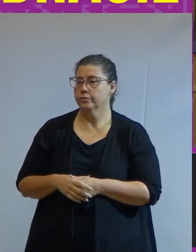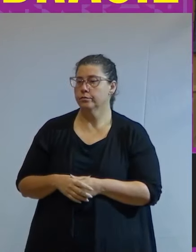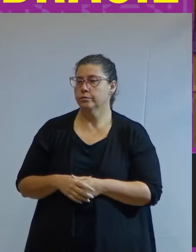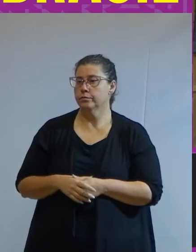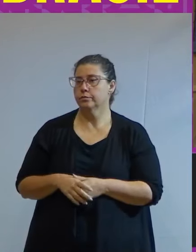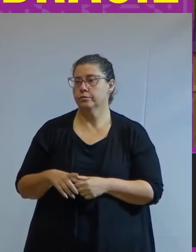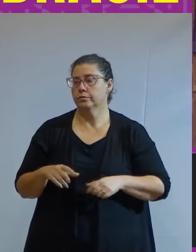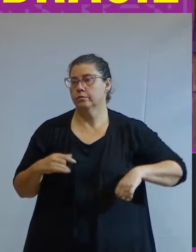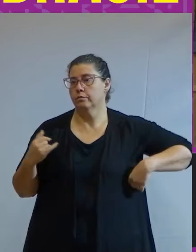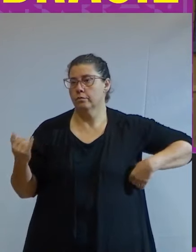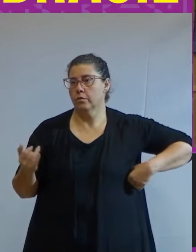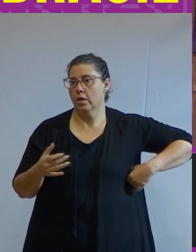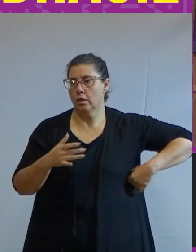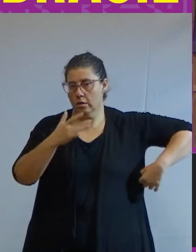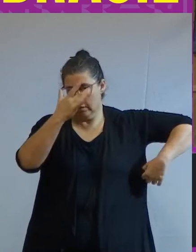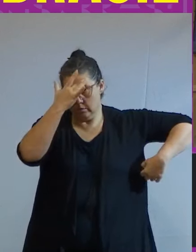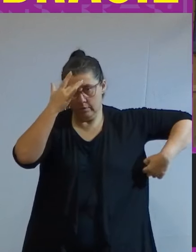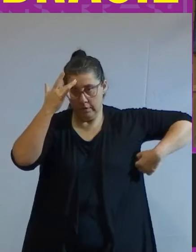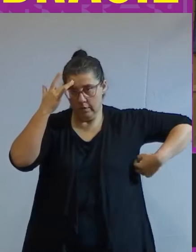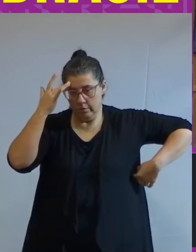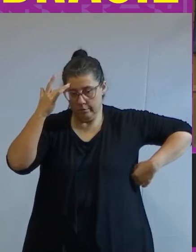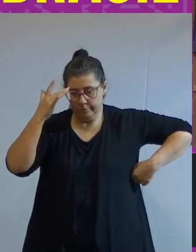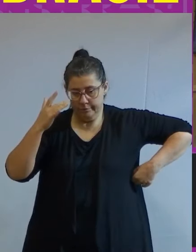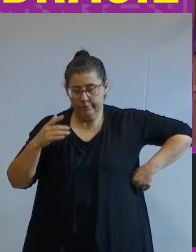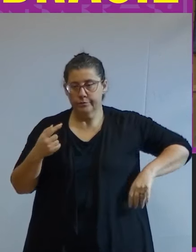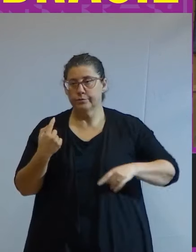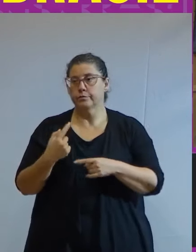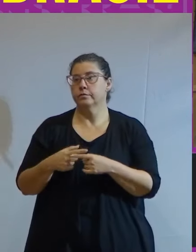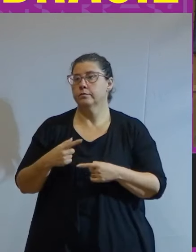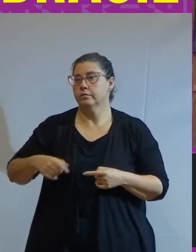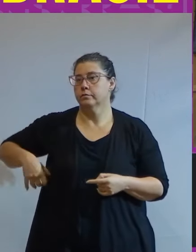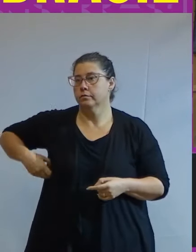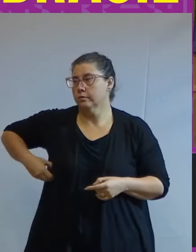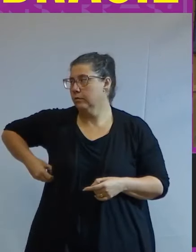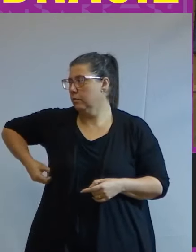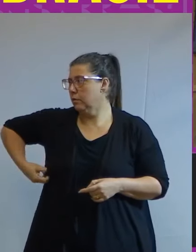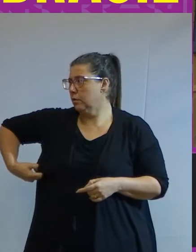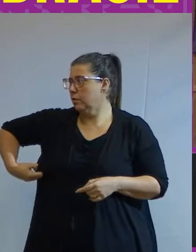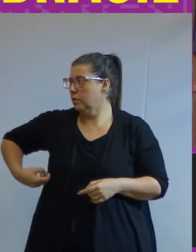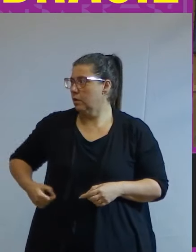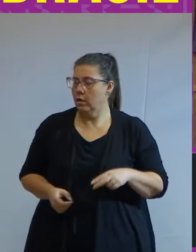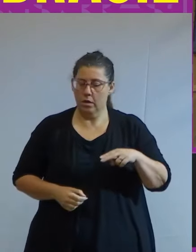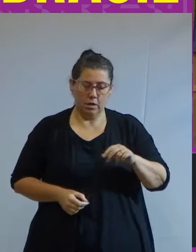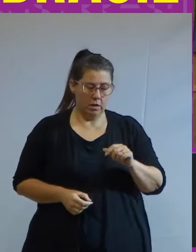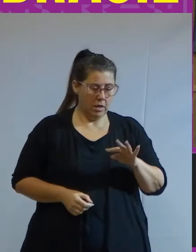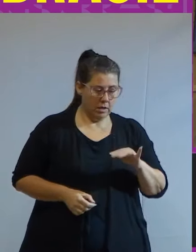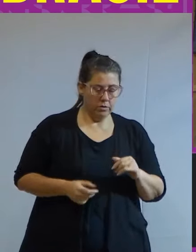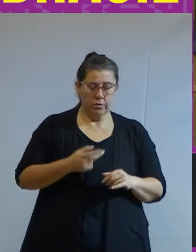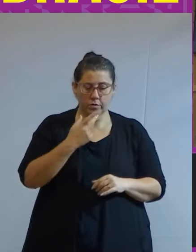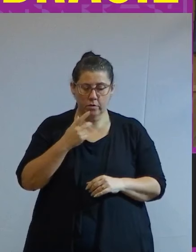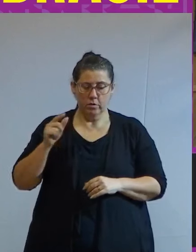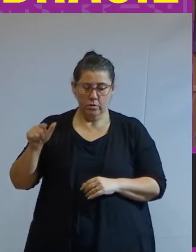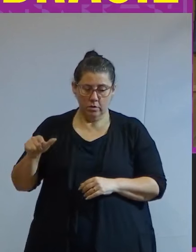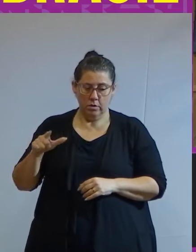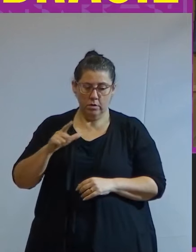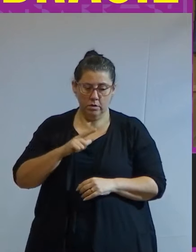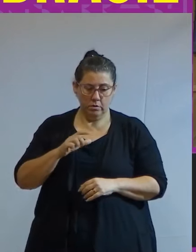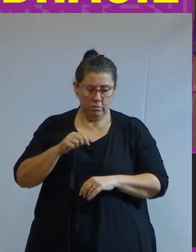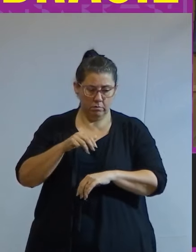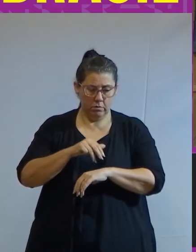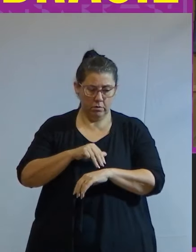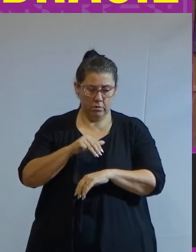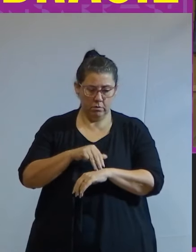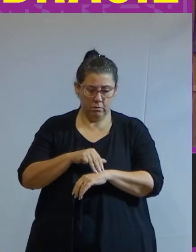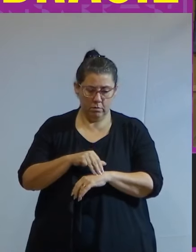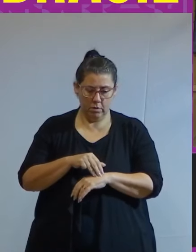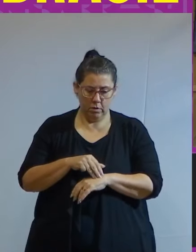que seria saúde mental porque a Nath mencionou que ela passou por um momento em que ela